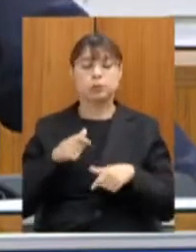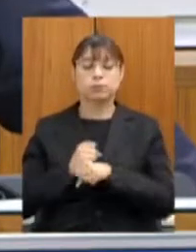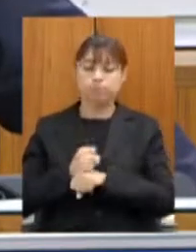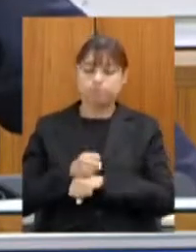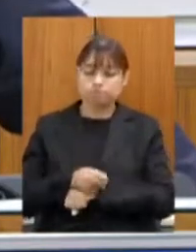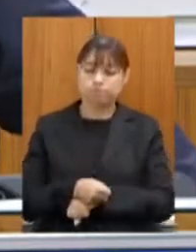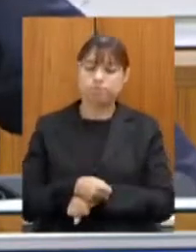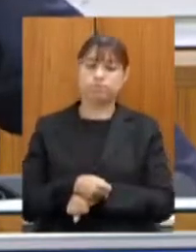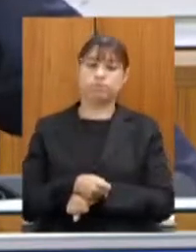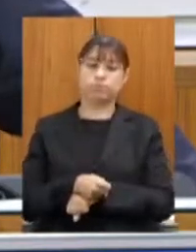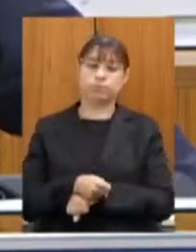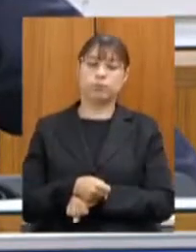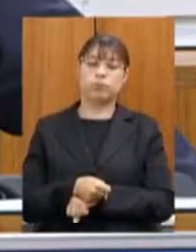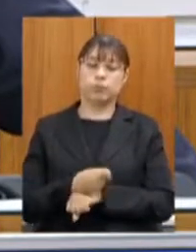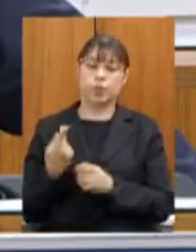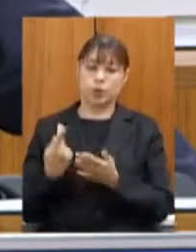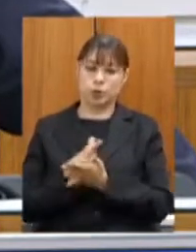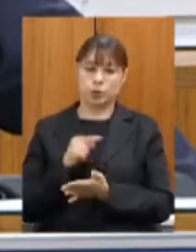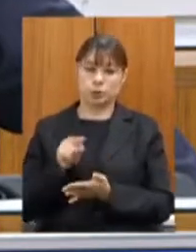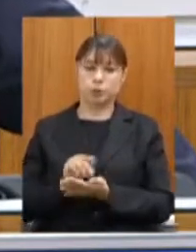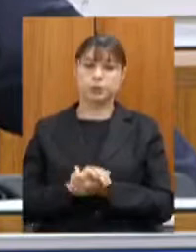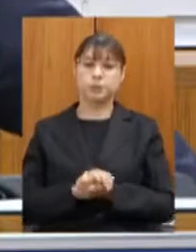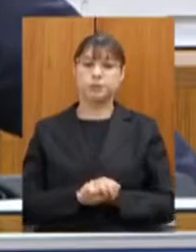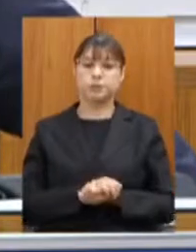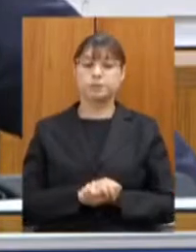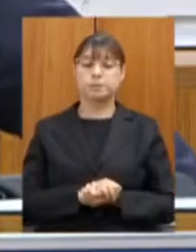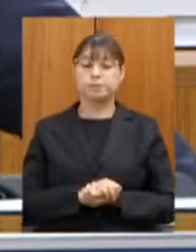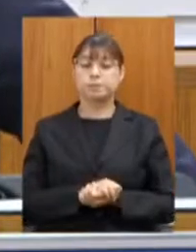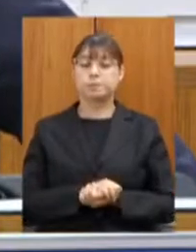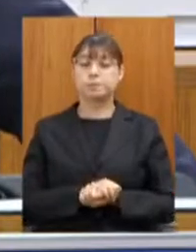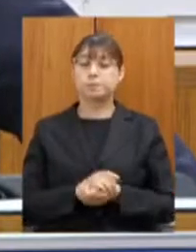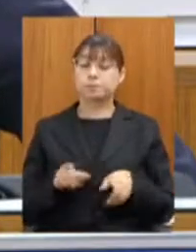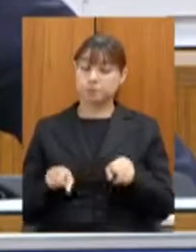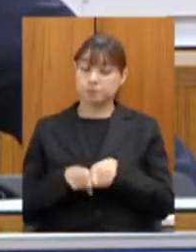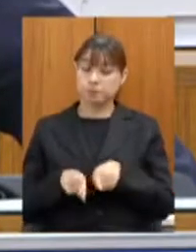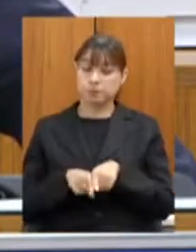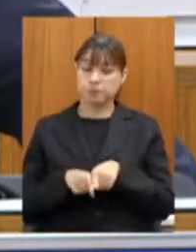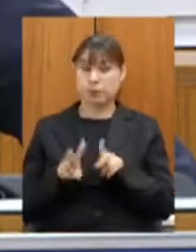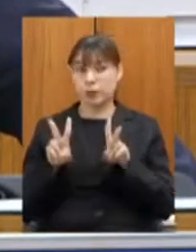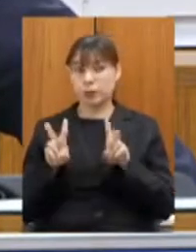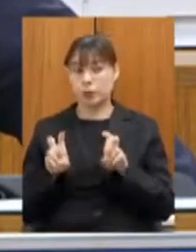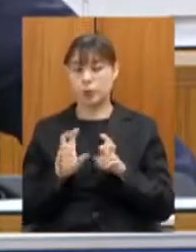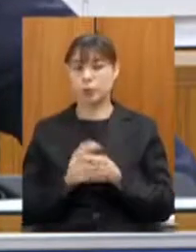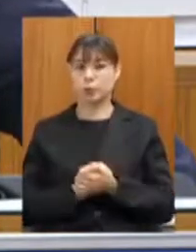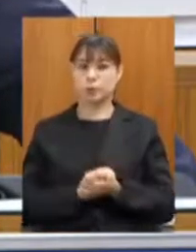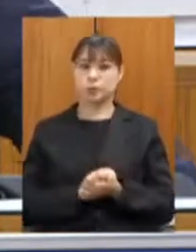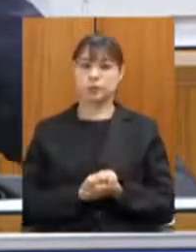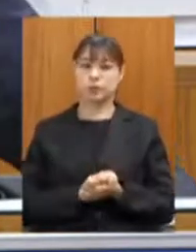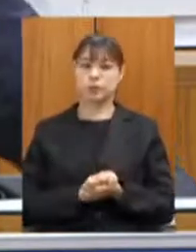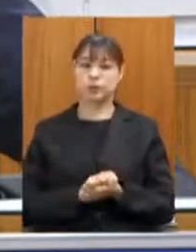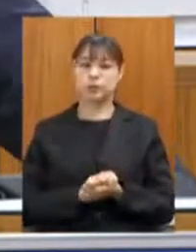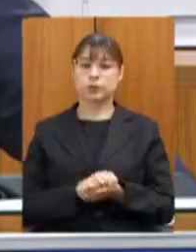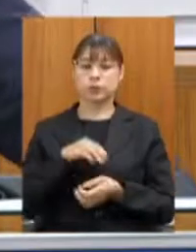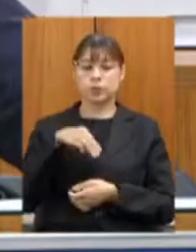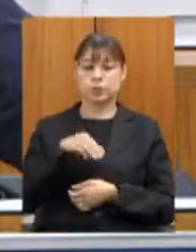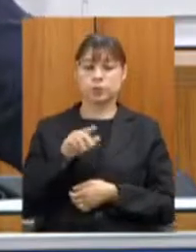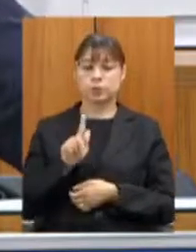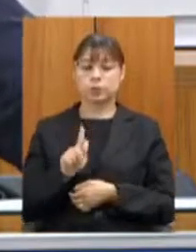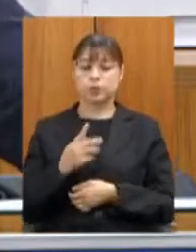para que isso ocorra especificamente no que diz respeito a MG